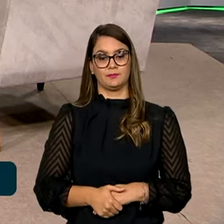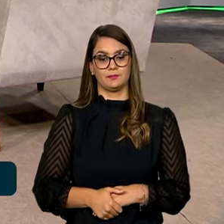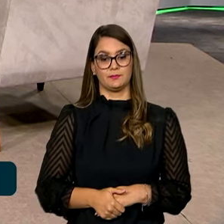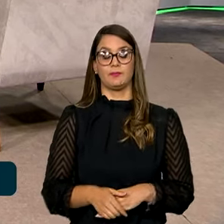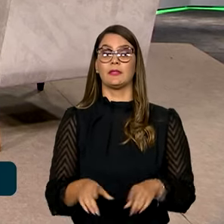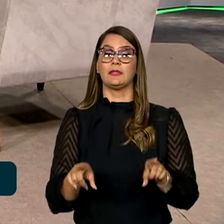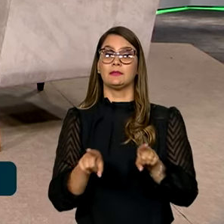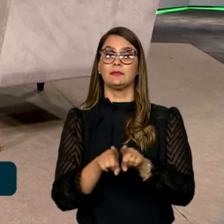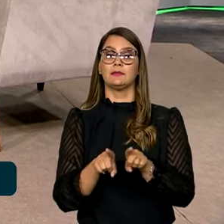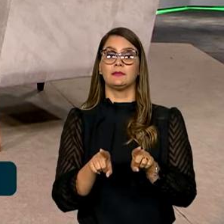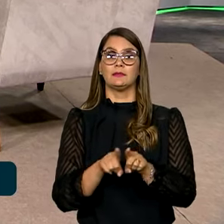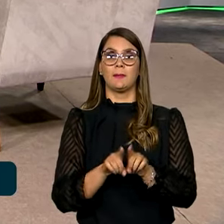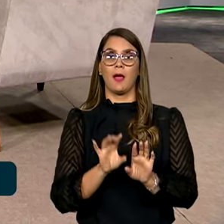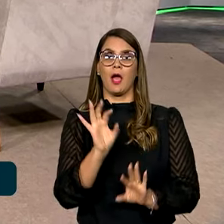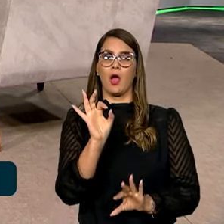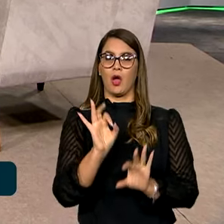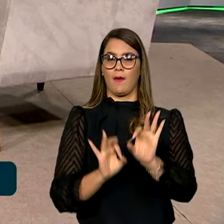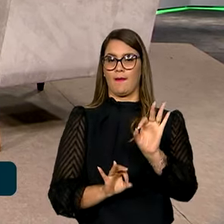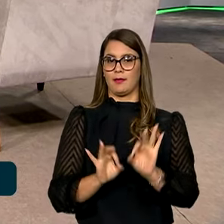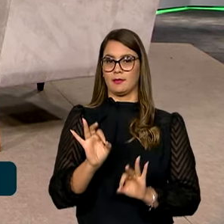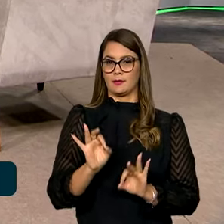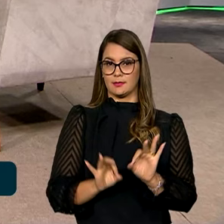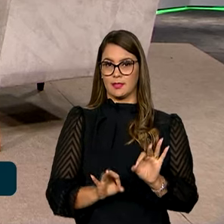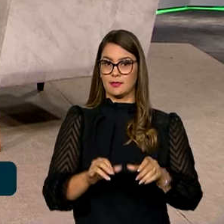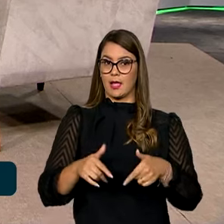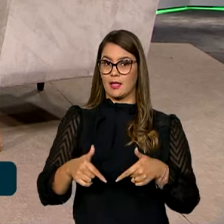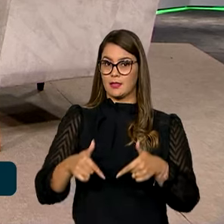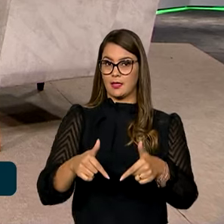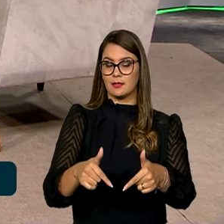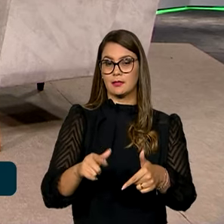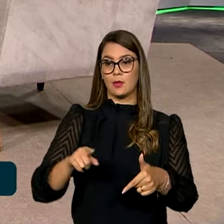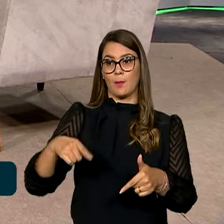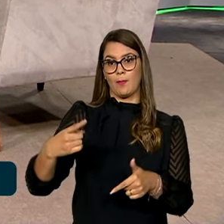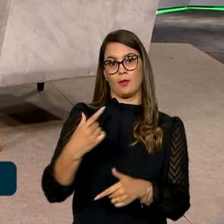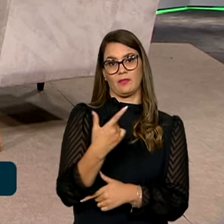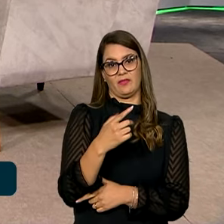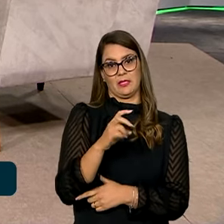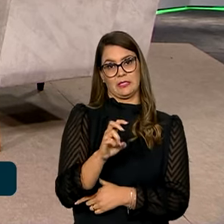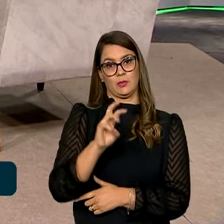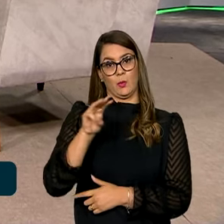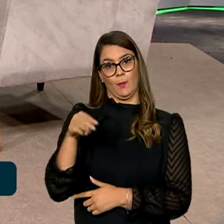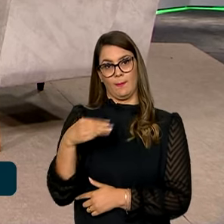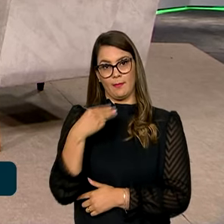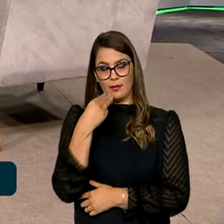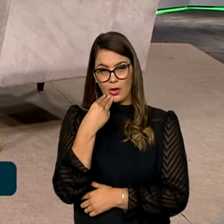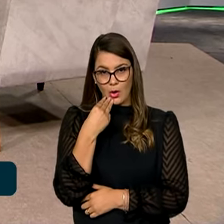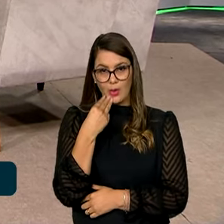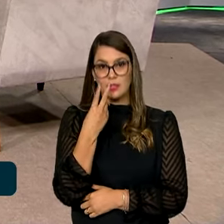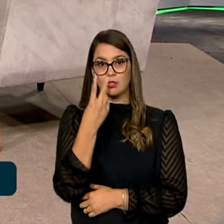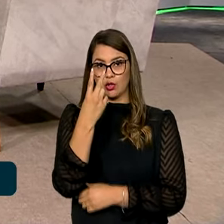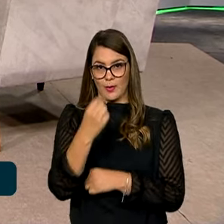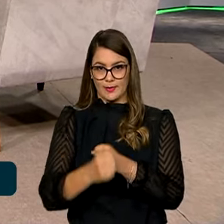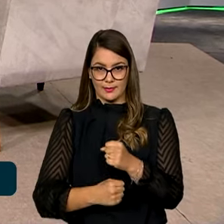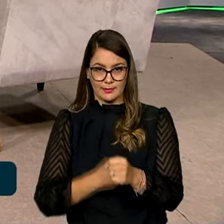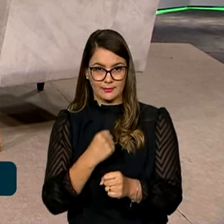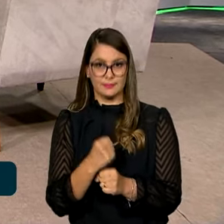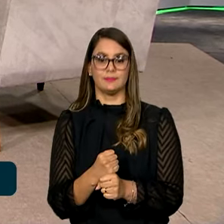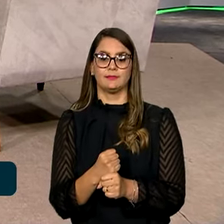E também o planejamento da execução dos próximos 25 milhões nos próximos dois anos.